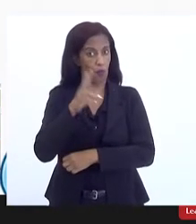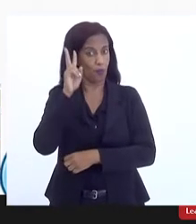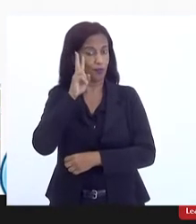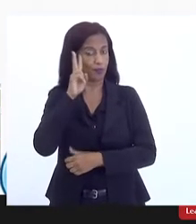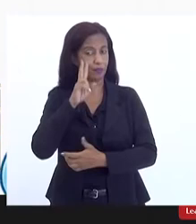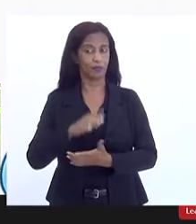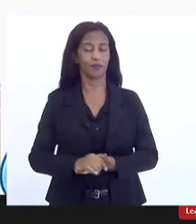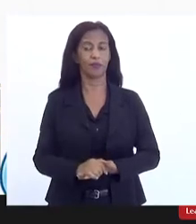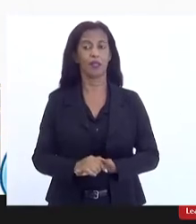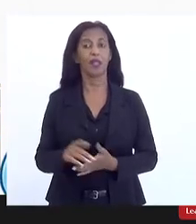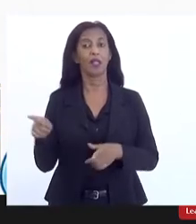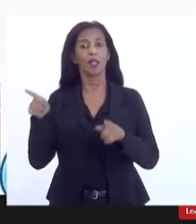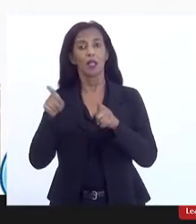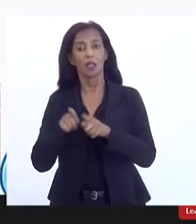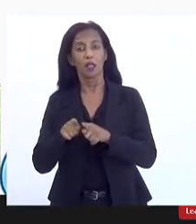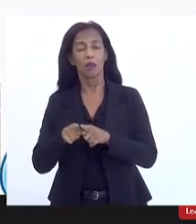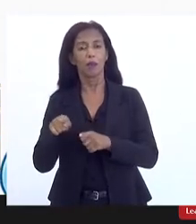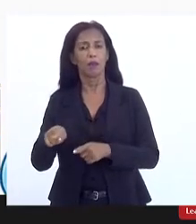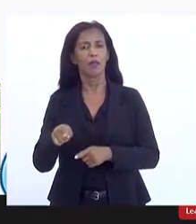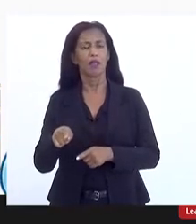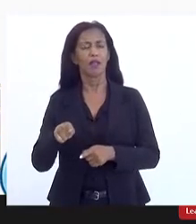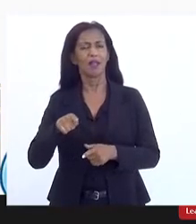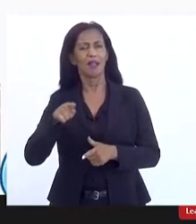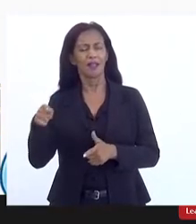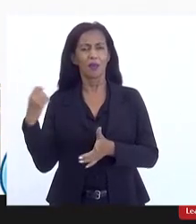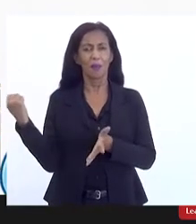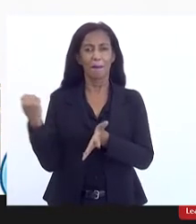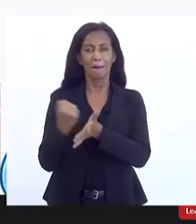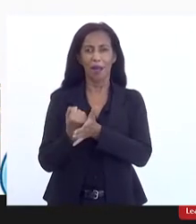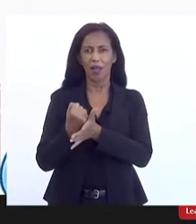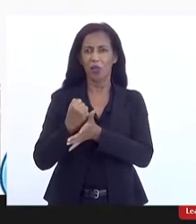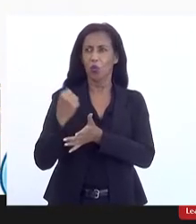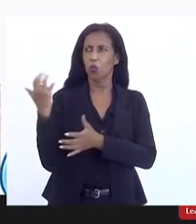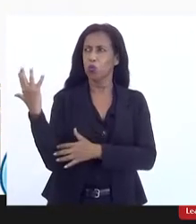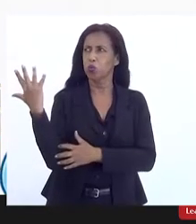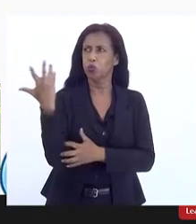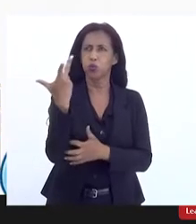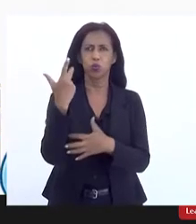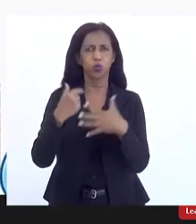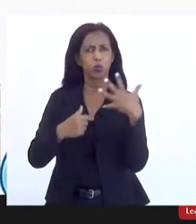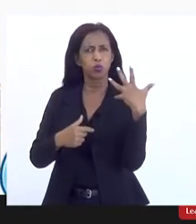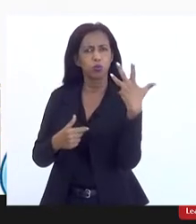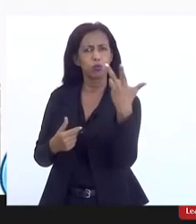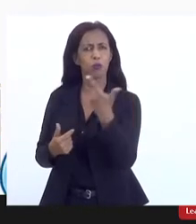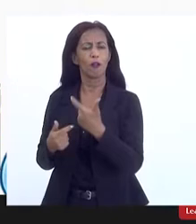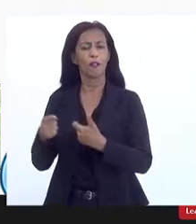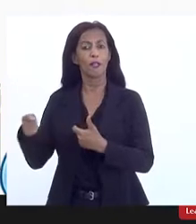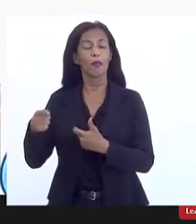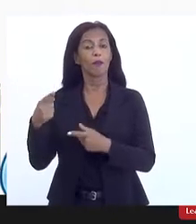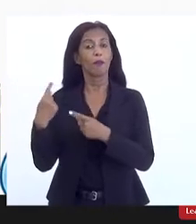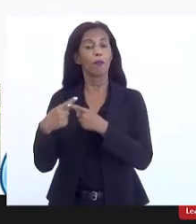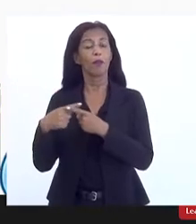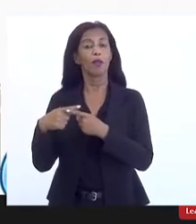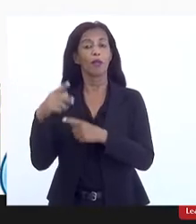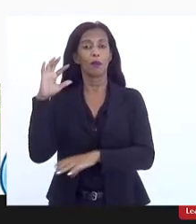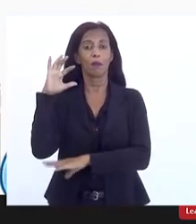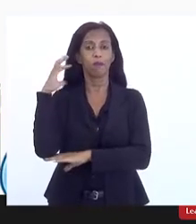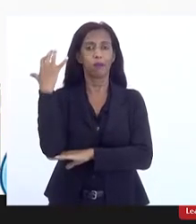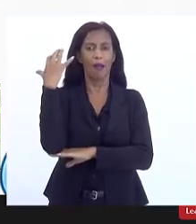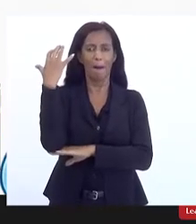ela também gerou um impacto ambiental tremendo com as áreas que ficaram desmatadas e que